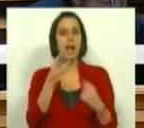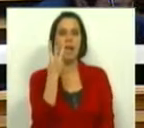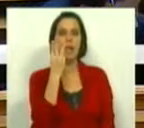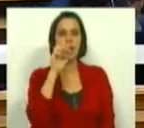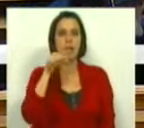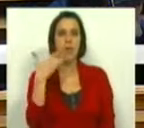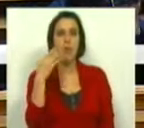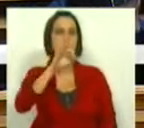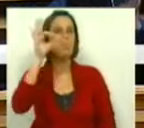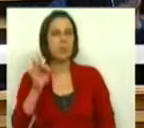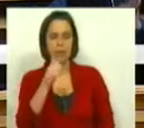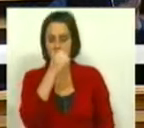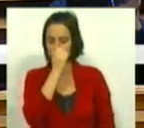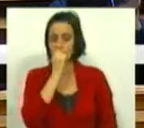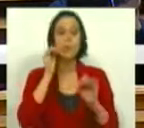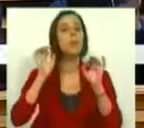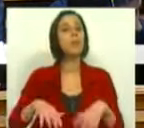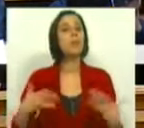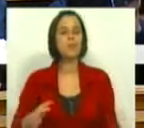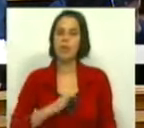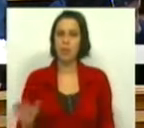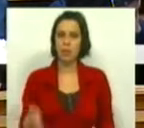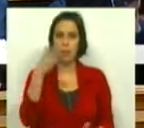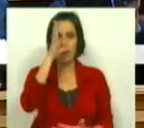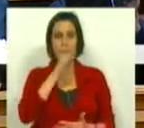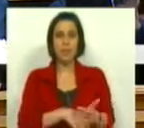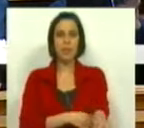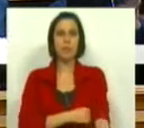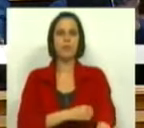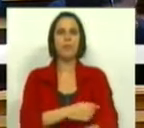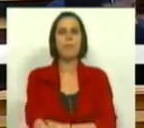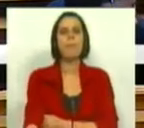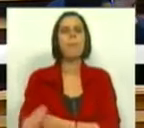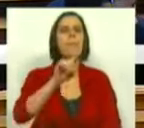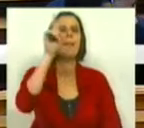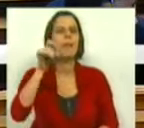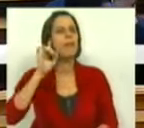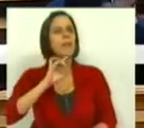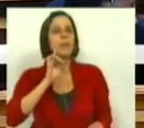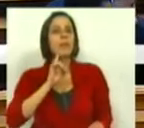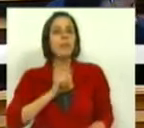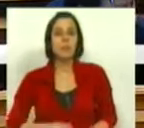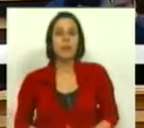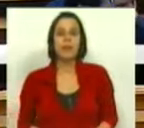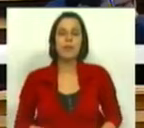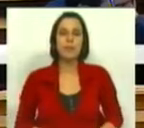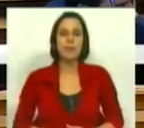de 3,1%. E, finalmente, Sr. Primeiro-Ministro, uma questão que também é muito importante.